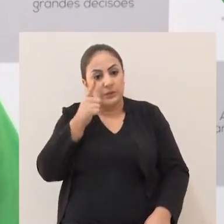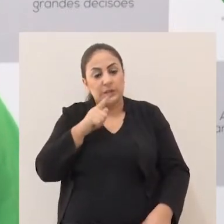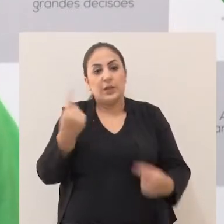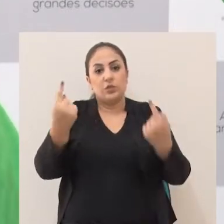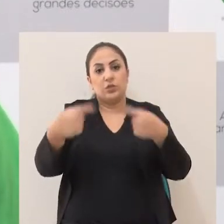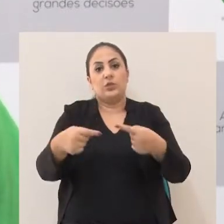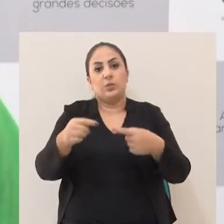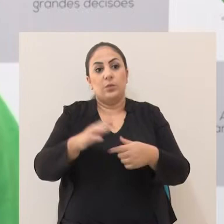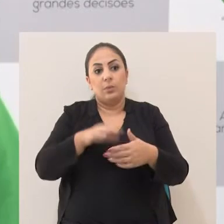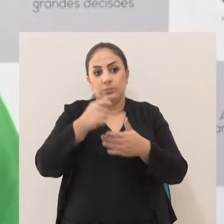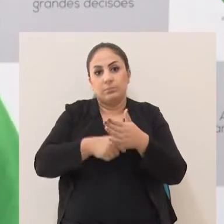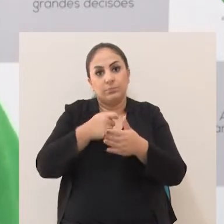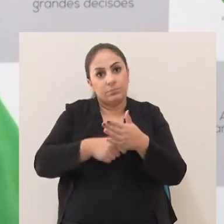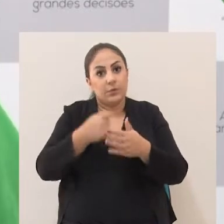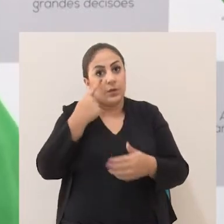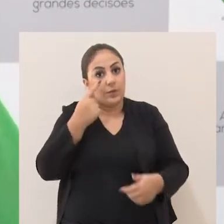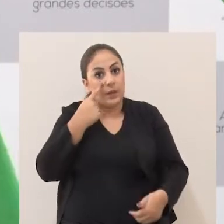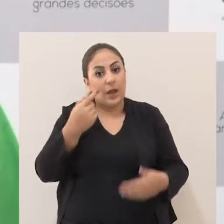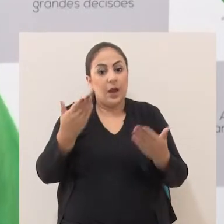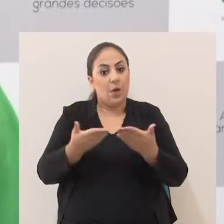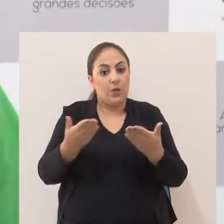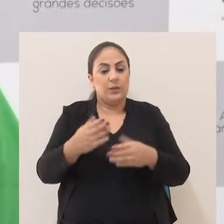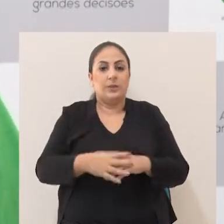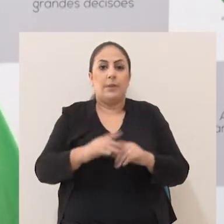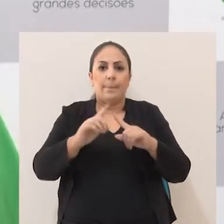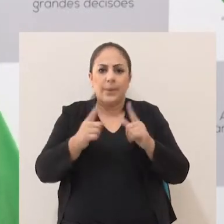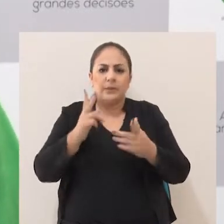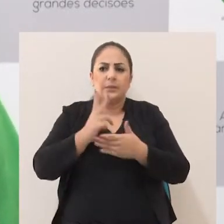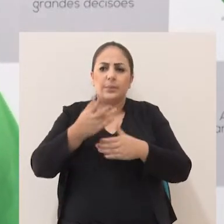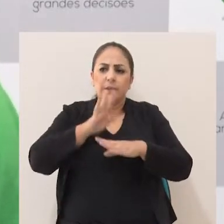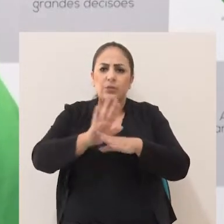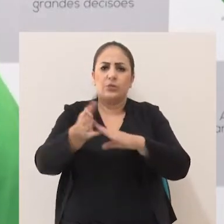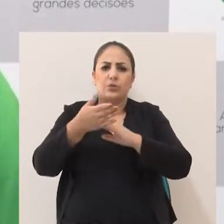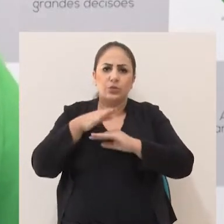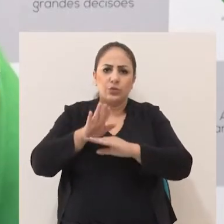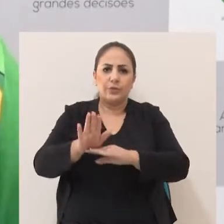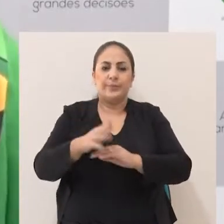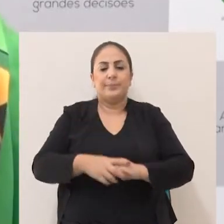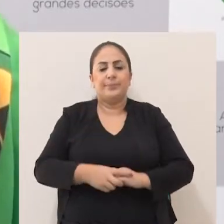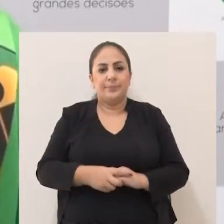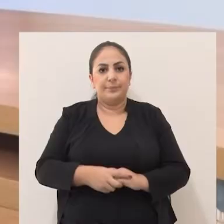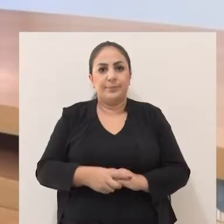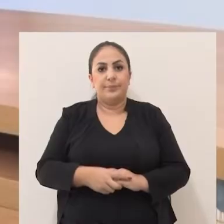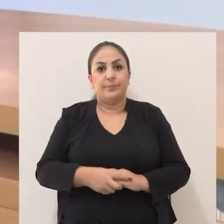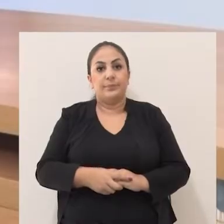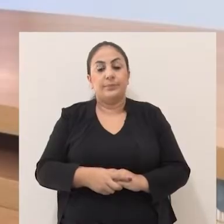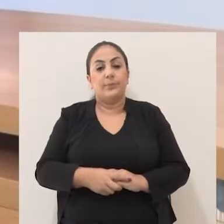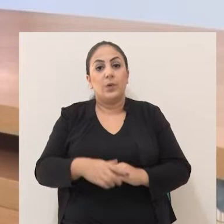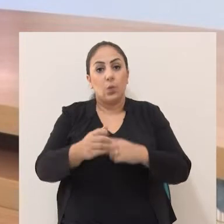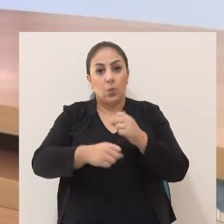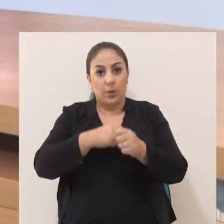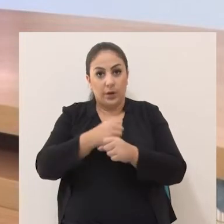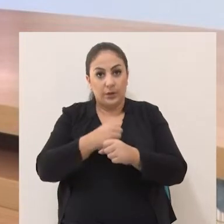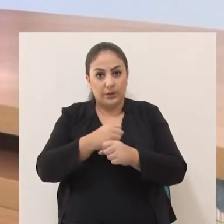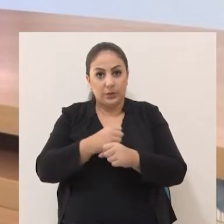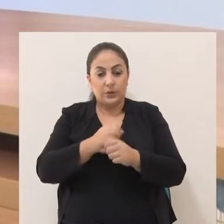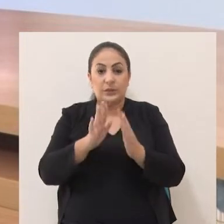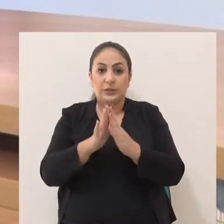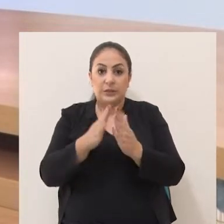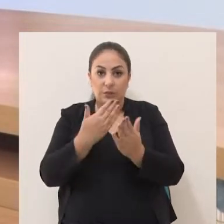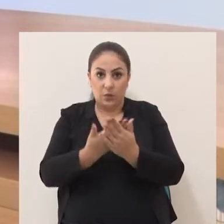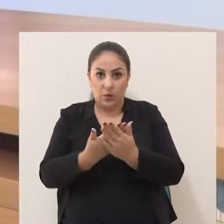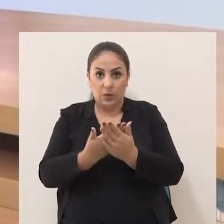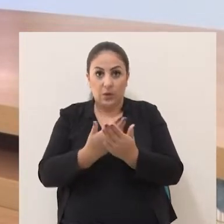então vamos à luta agora, cada um por si, mas sempre se ajudando, né? As escolas sempre se ajudando. O ano letivo da rede